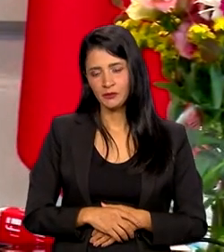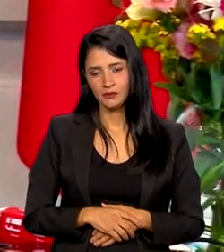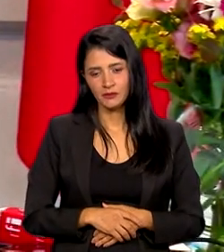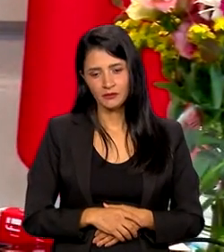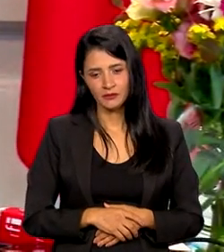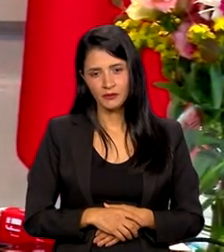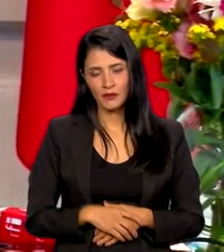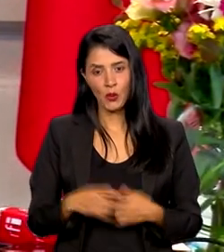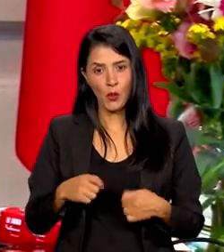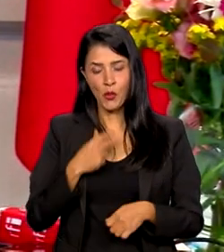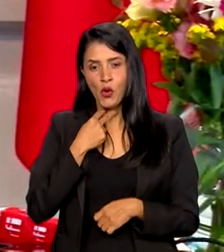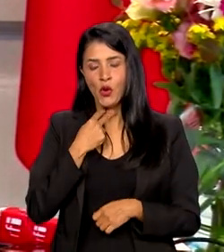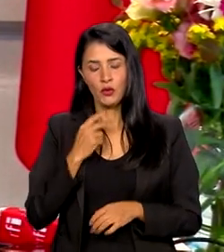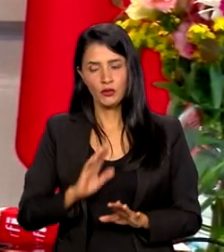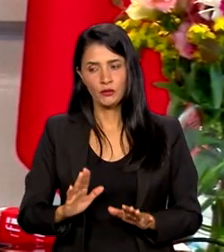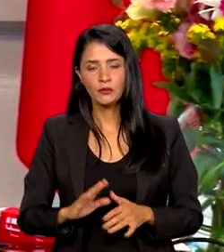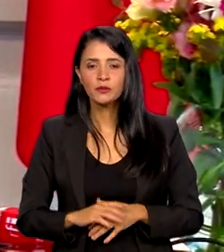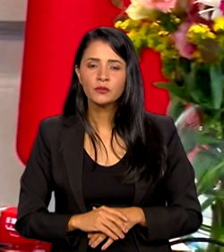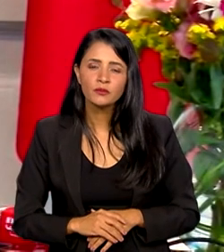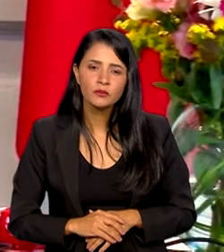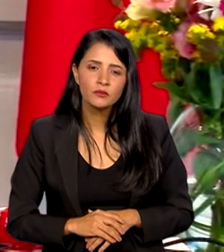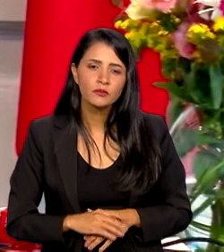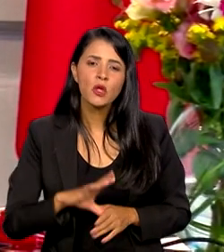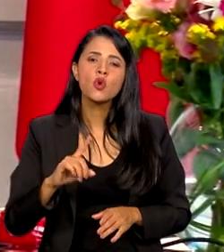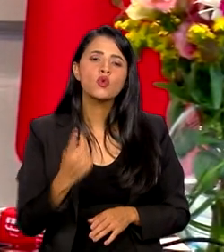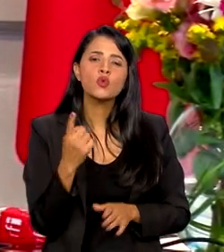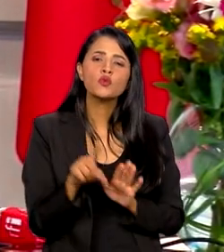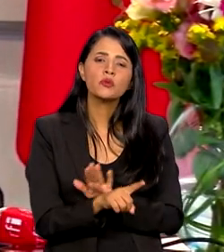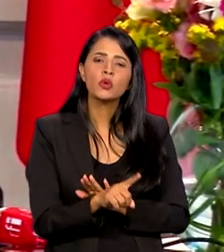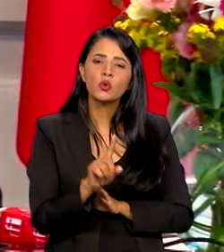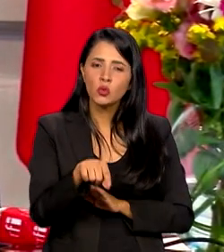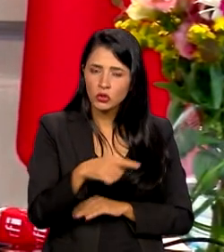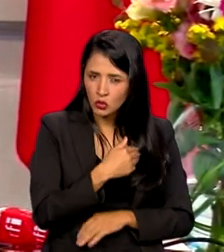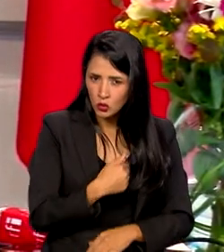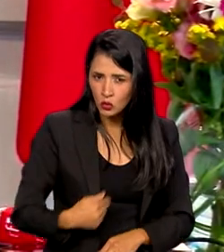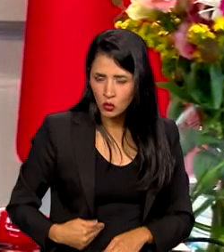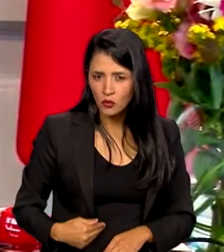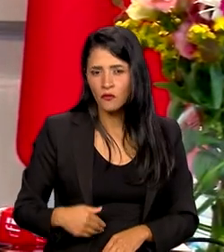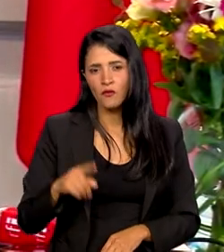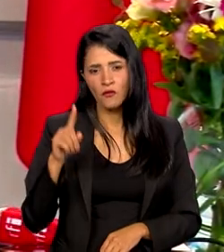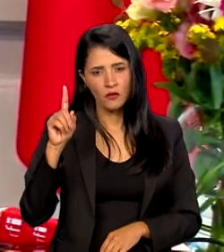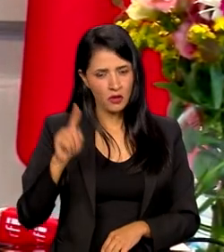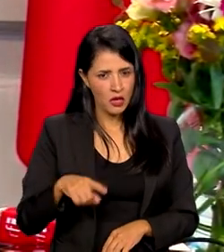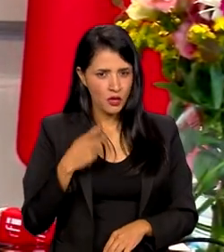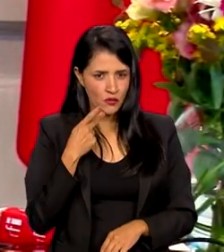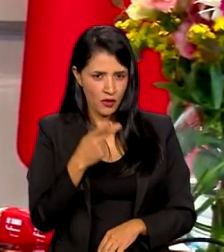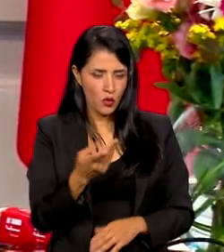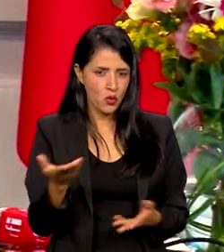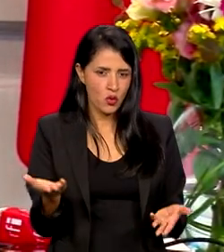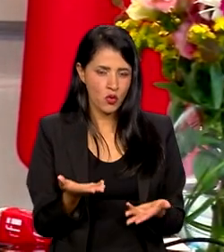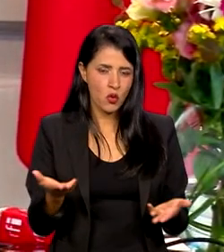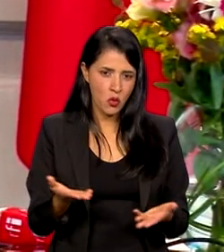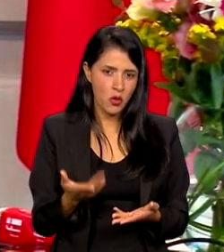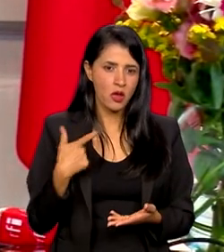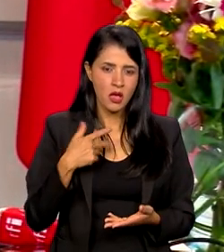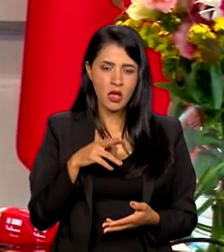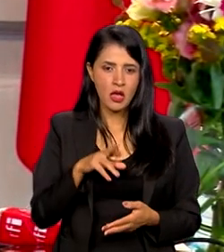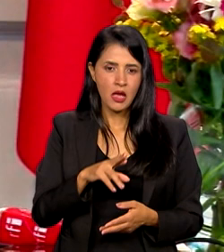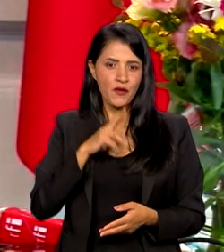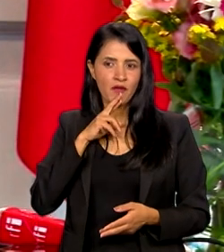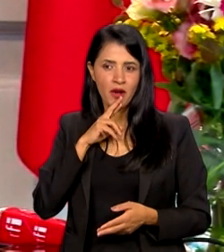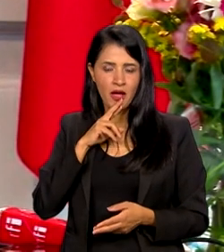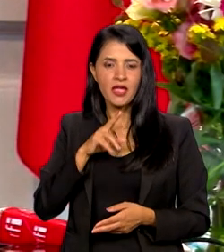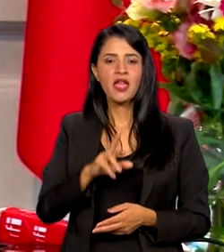Tá bom? Vou coerirão. Retornando aí ao nosso comédio, né? O governo, até o senhor que eu vou te falar agora, ele se recusa a falar em